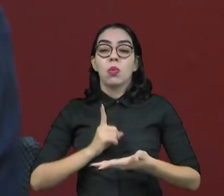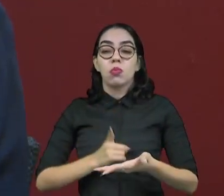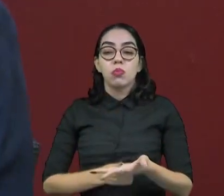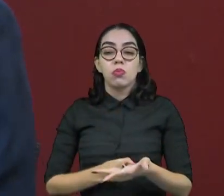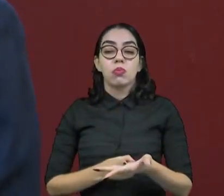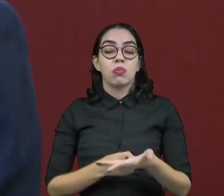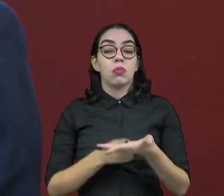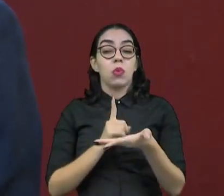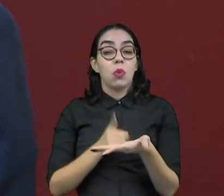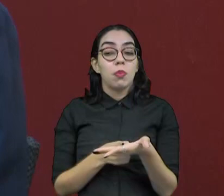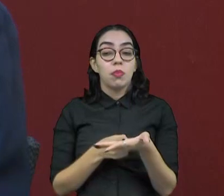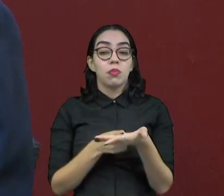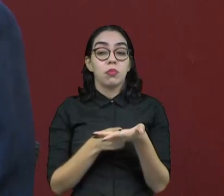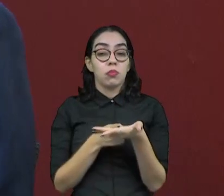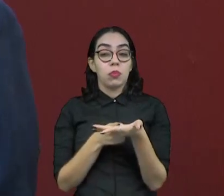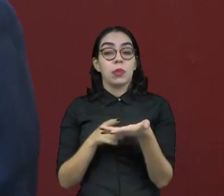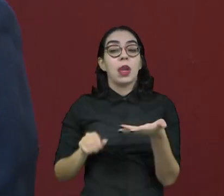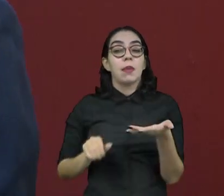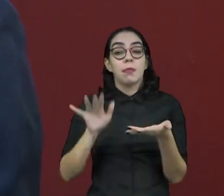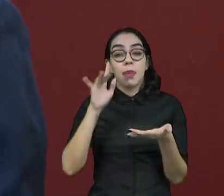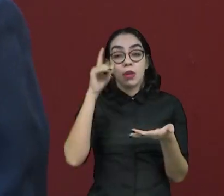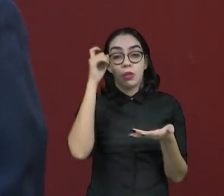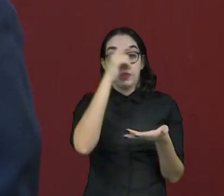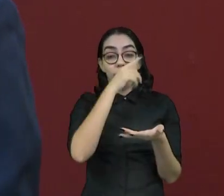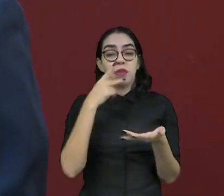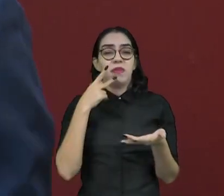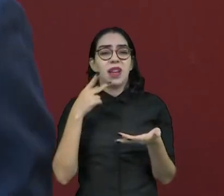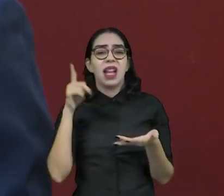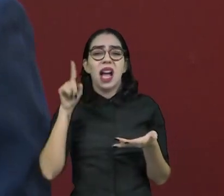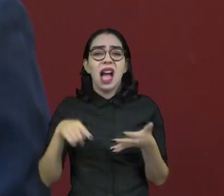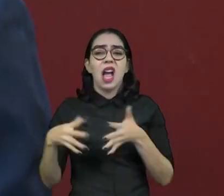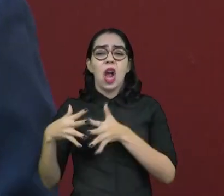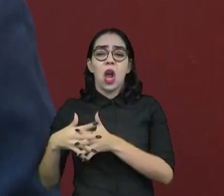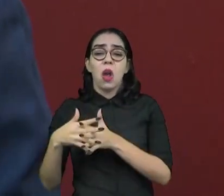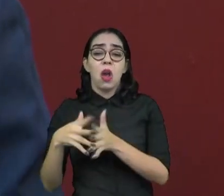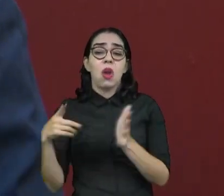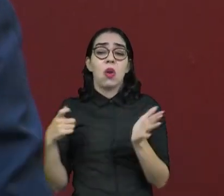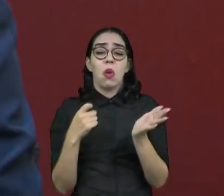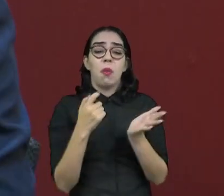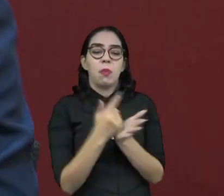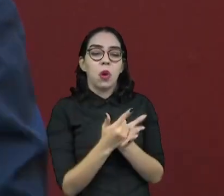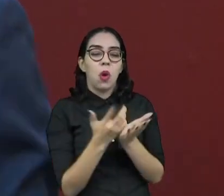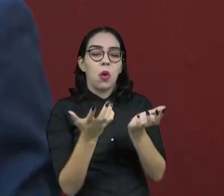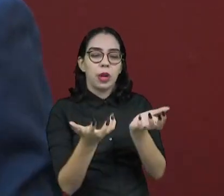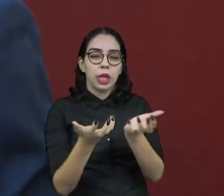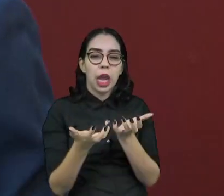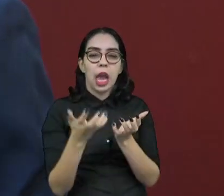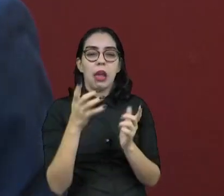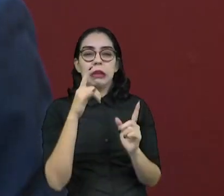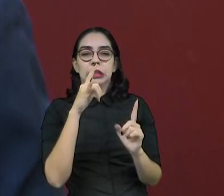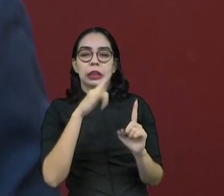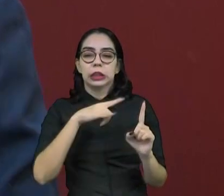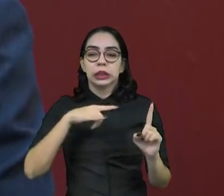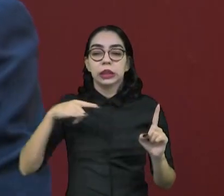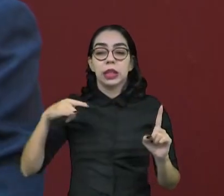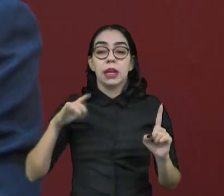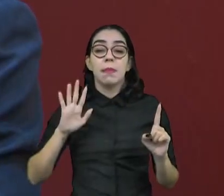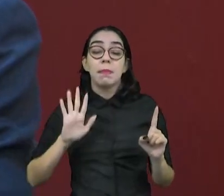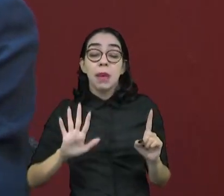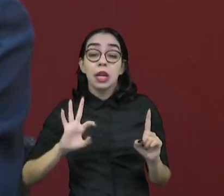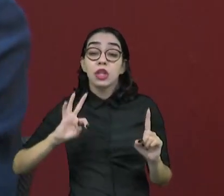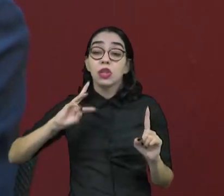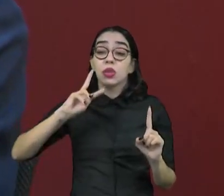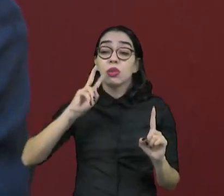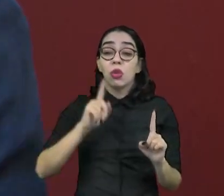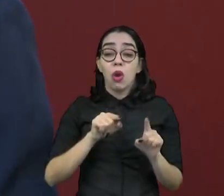inseridos nesse meio, fica um pouco mais difícil de você falar, tem um complô, são pesquisas compradas. Você tem diversos atores divulgando números que todos